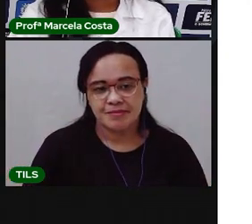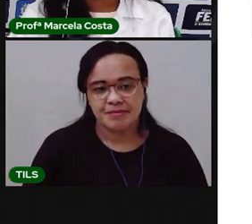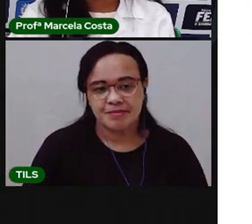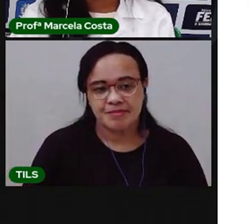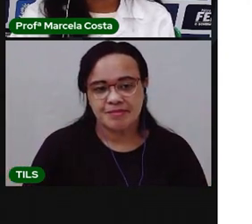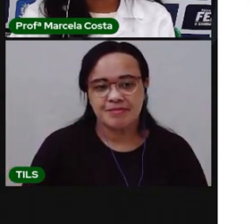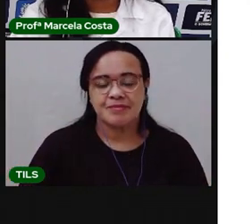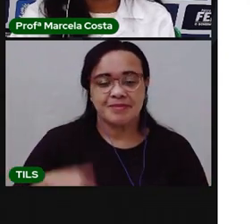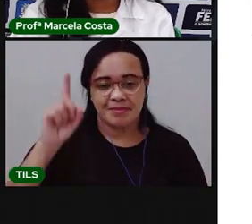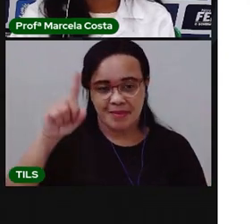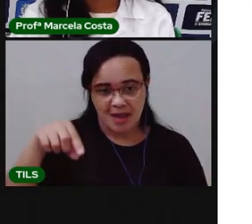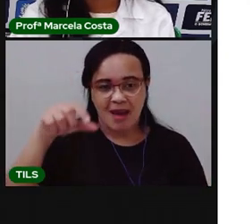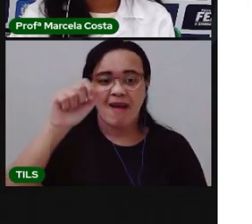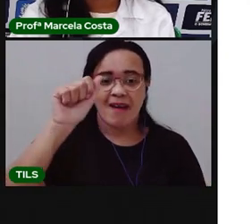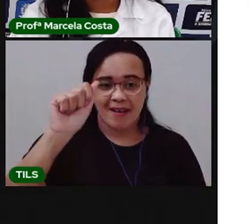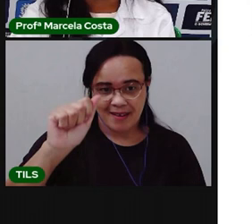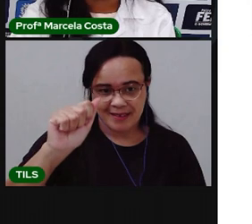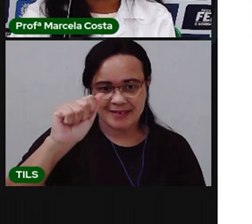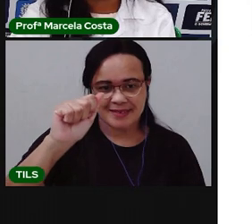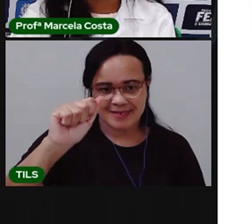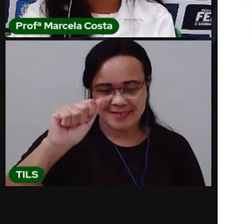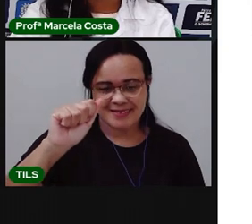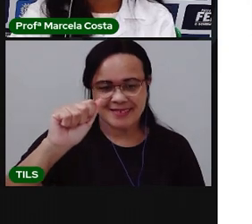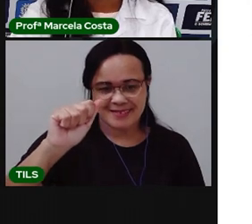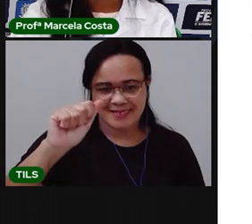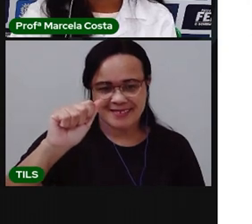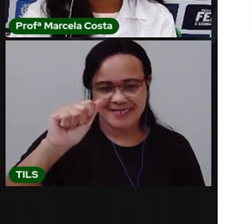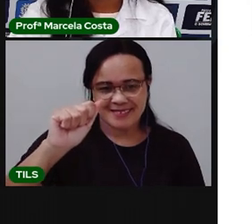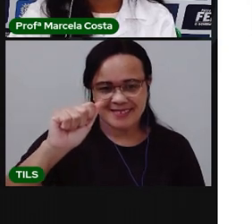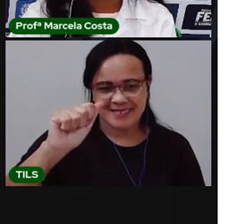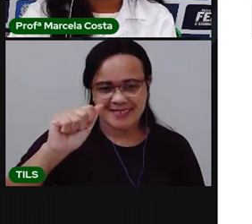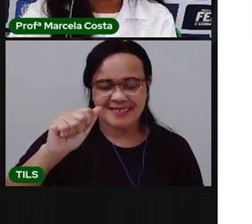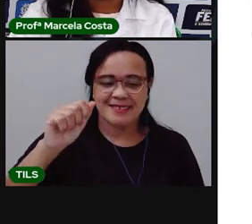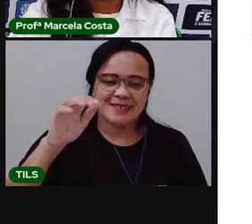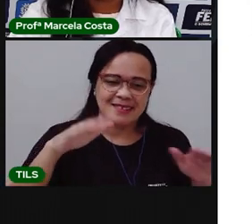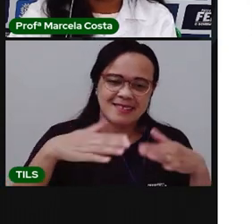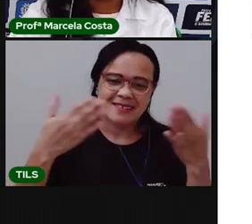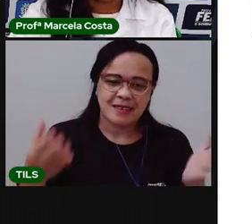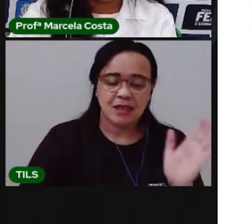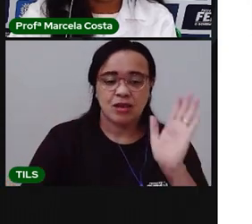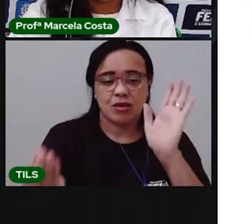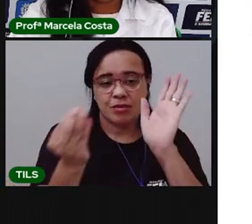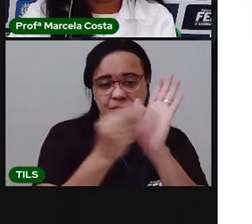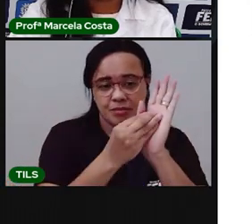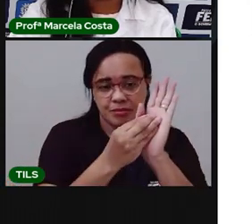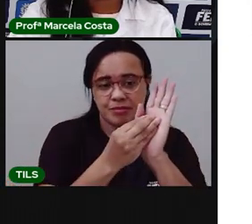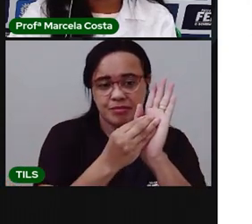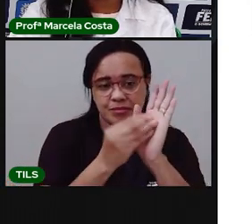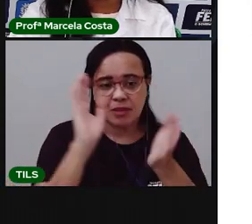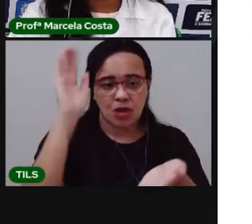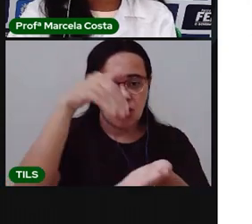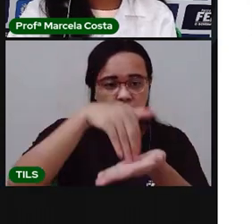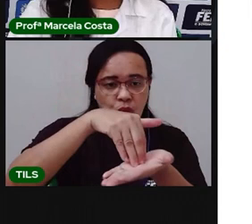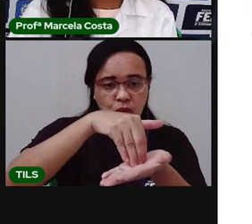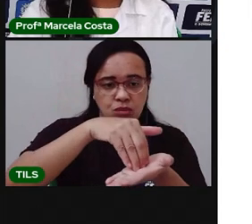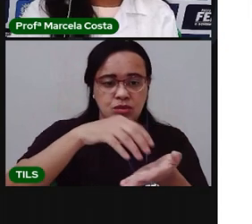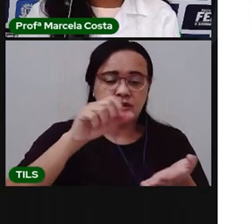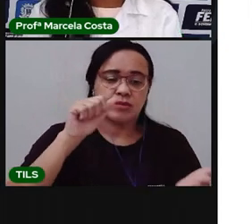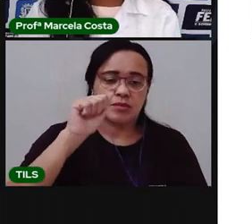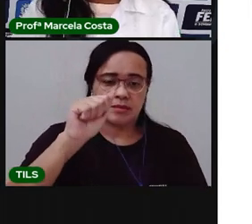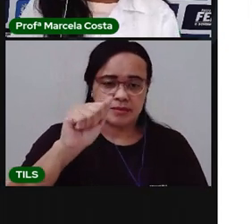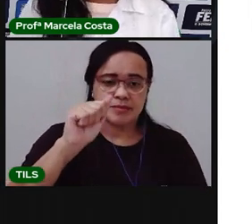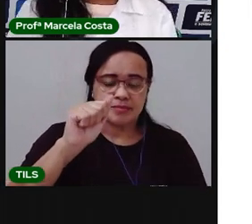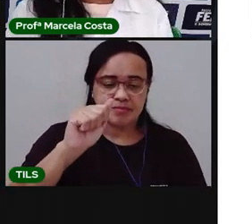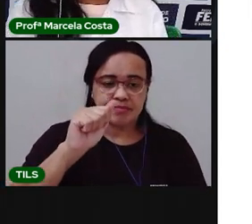A letra A, é isso? Então coloca a letra A aqui. Agora a gente vai